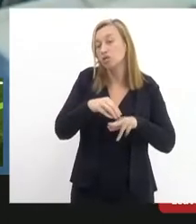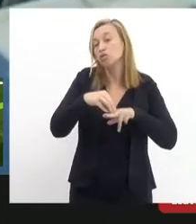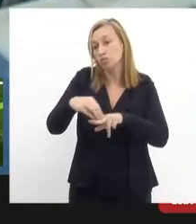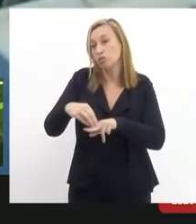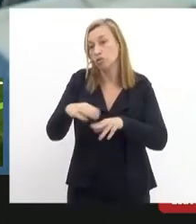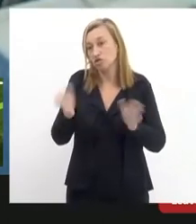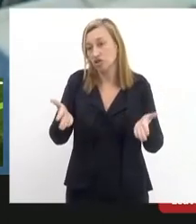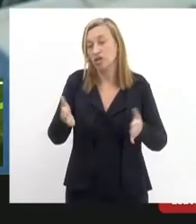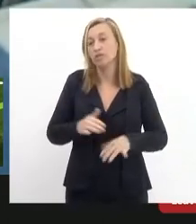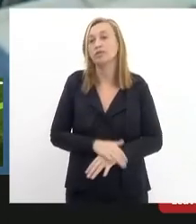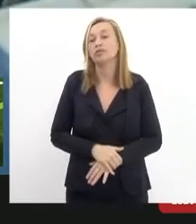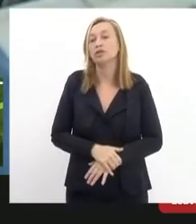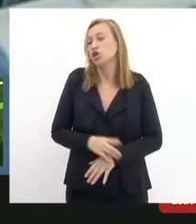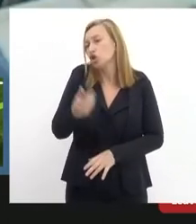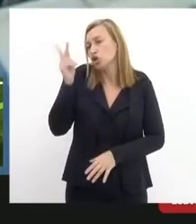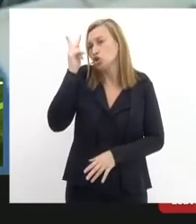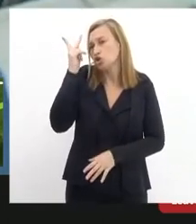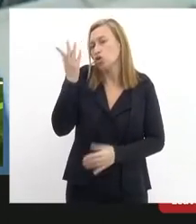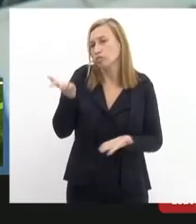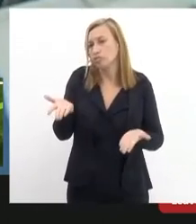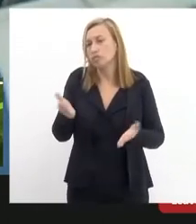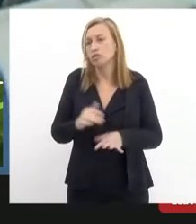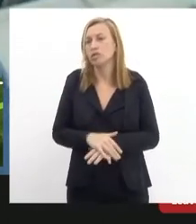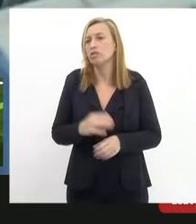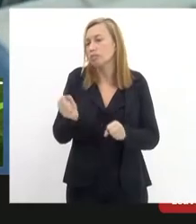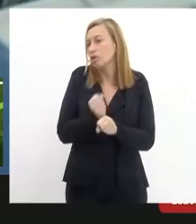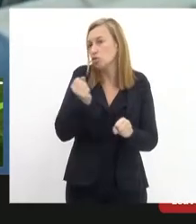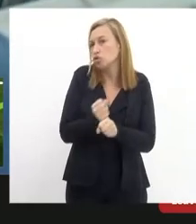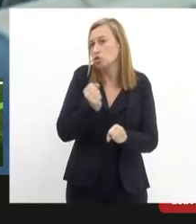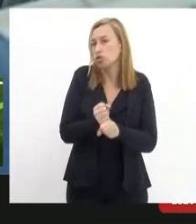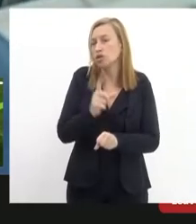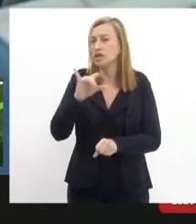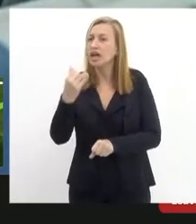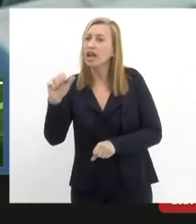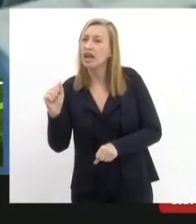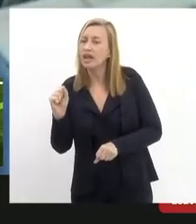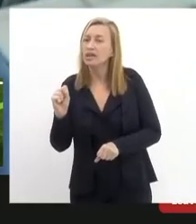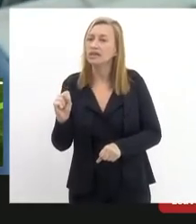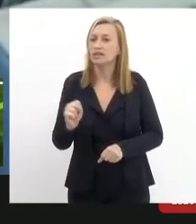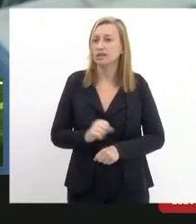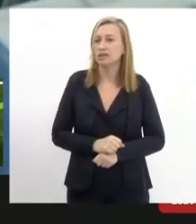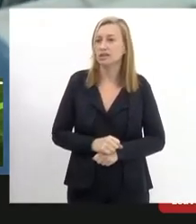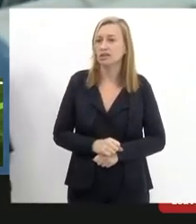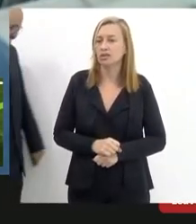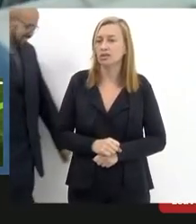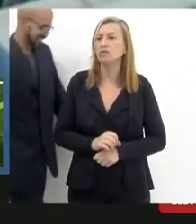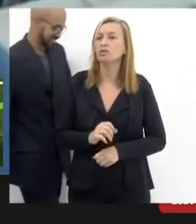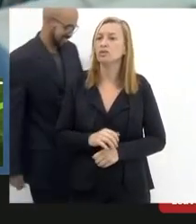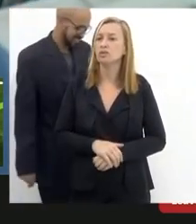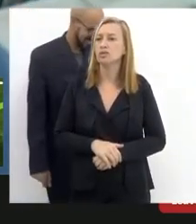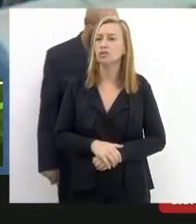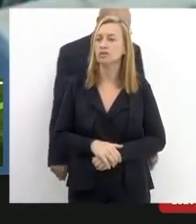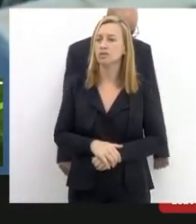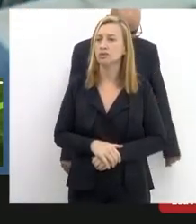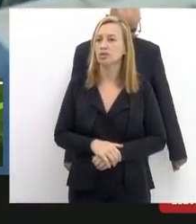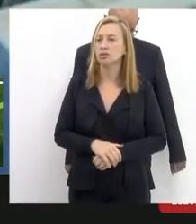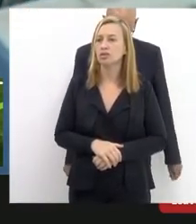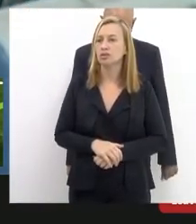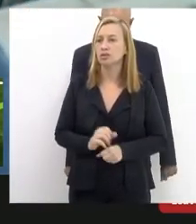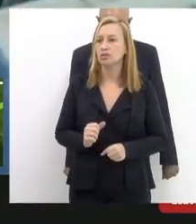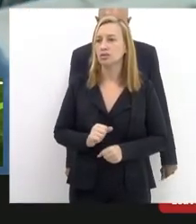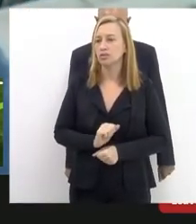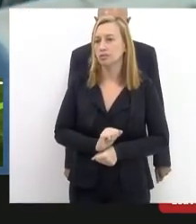bondes históricos e para construção das linhas das linhas que estão danificadas como